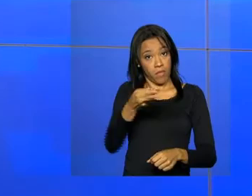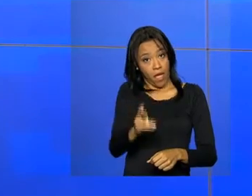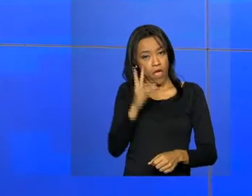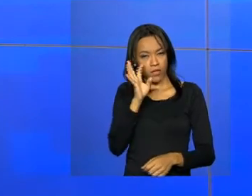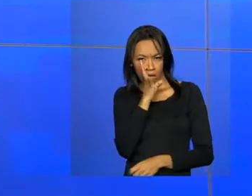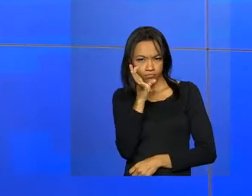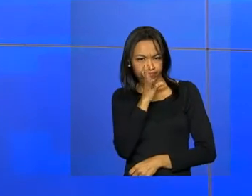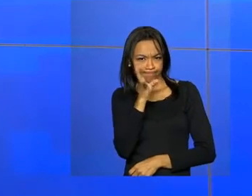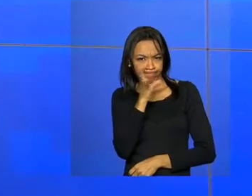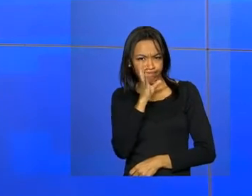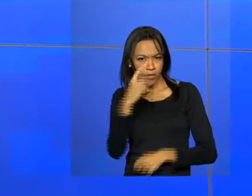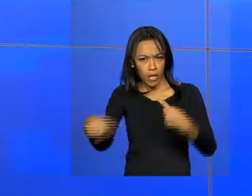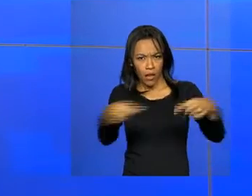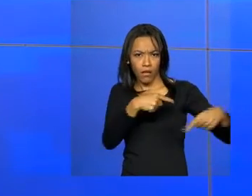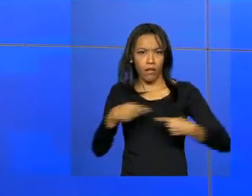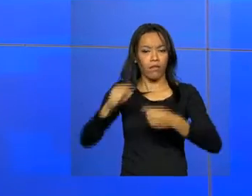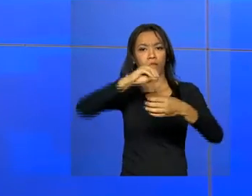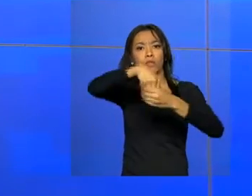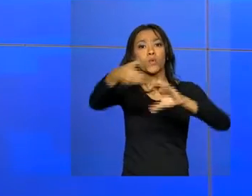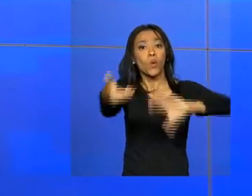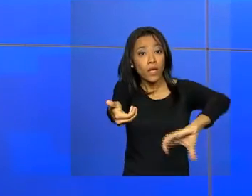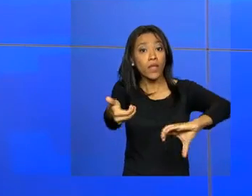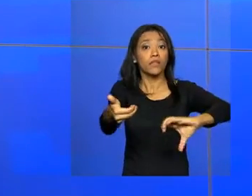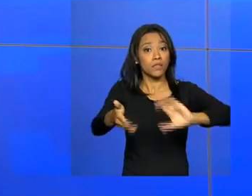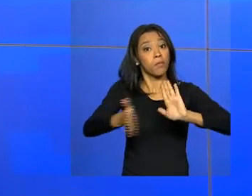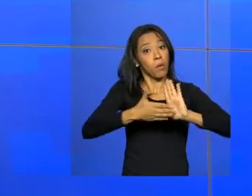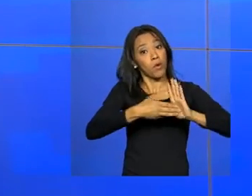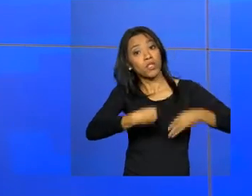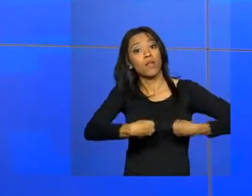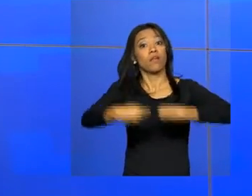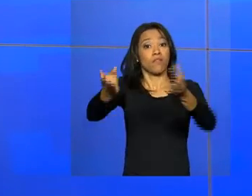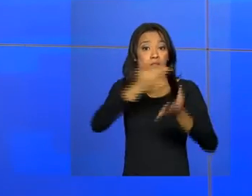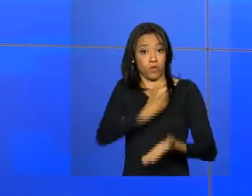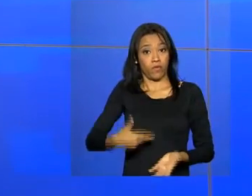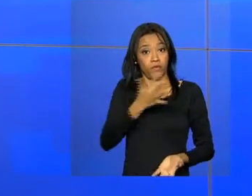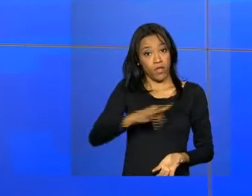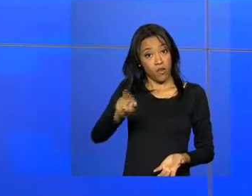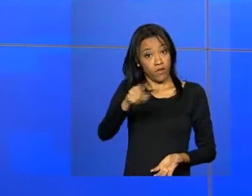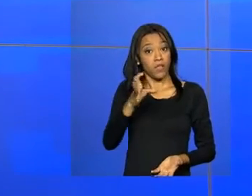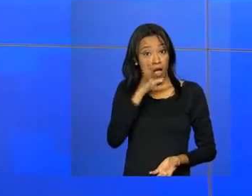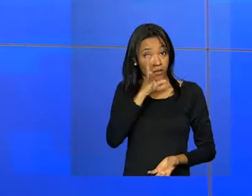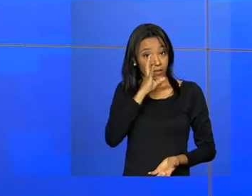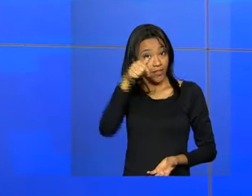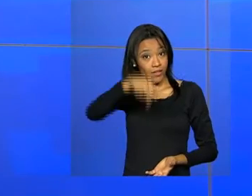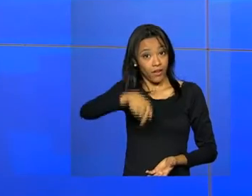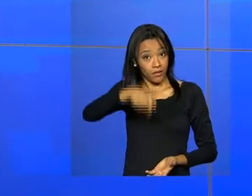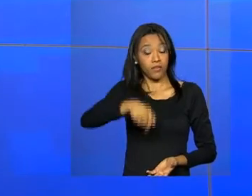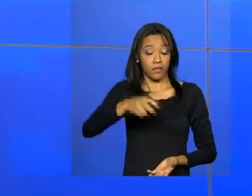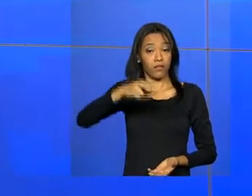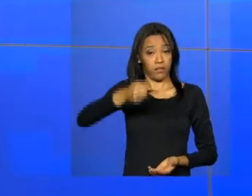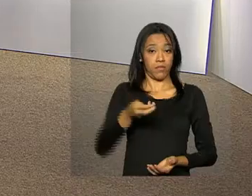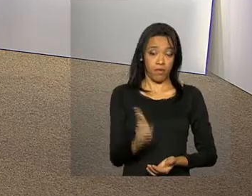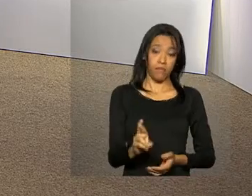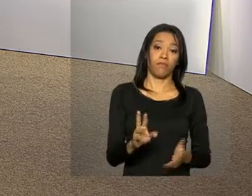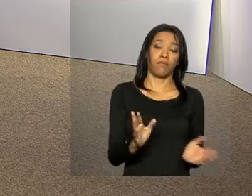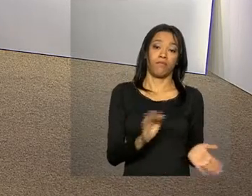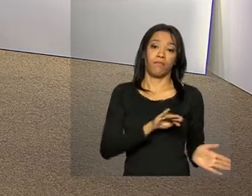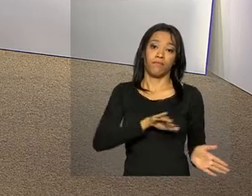discussões no Congresso dos temas encaminhados pelo governo federal. E você acompanha tudo aqui na nossa programação.